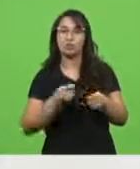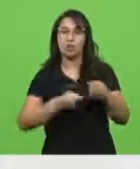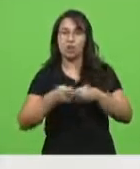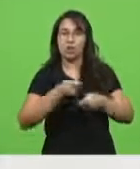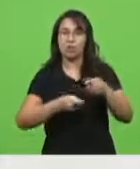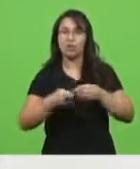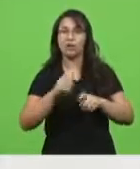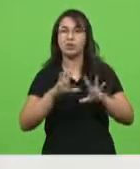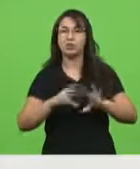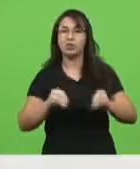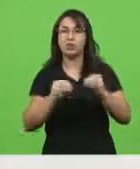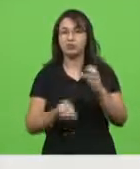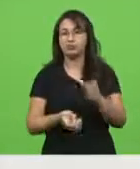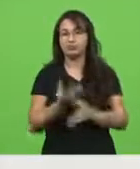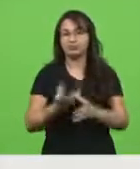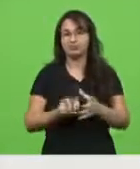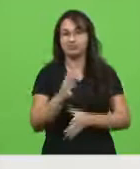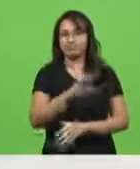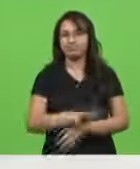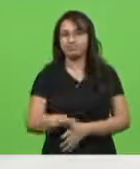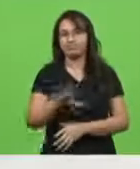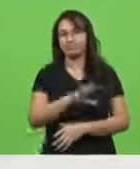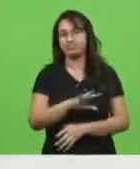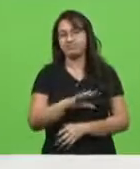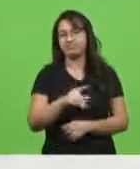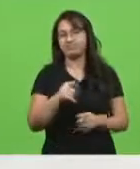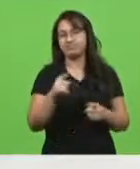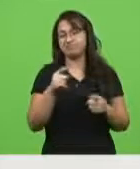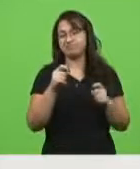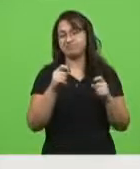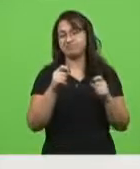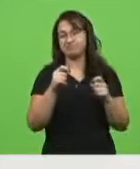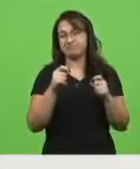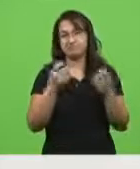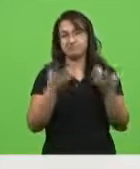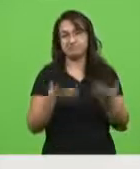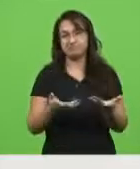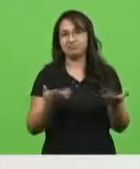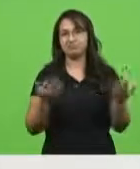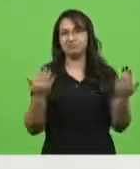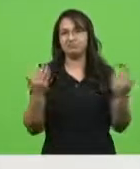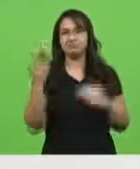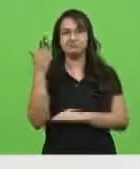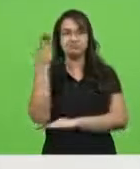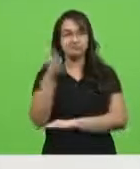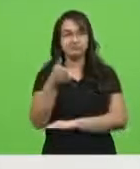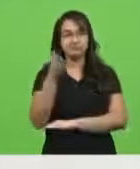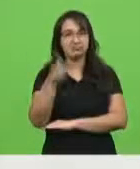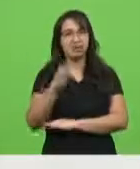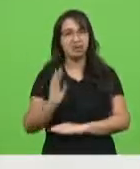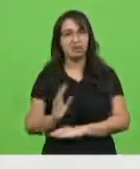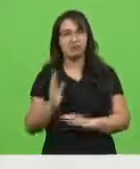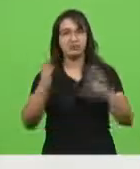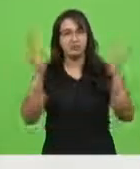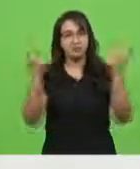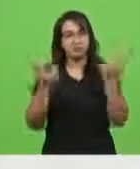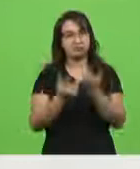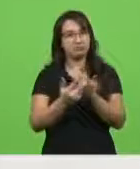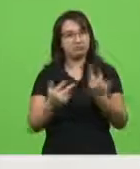setores produtivos, tais como o ramo da lotelaria, dos eventos, da